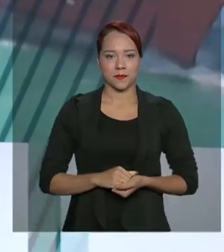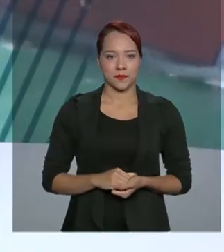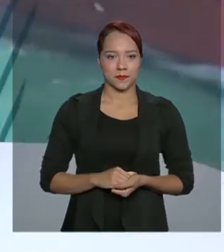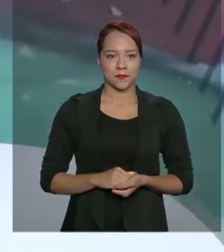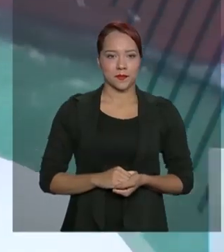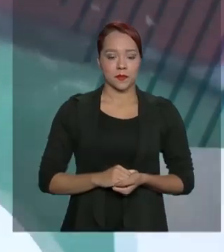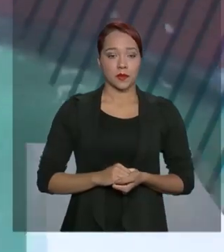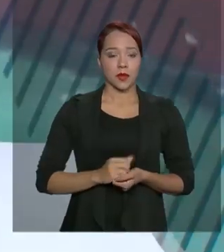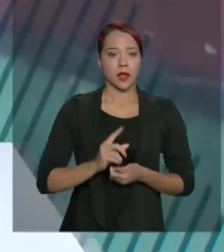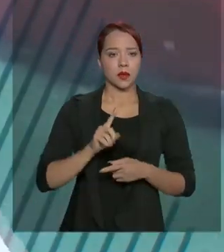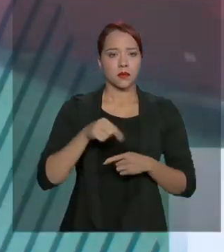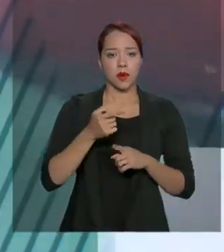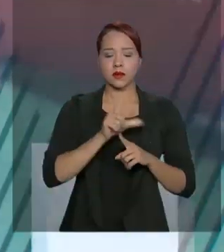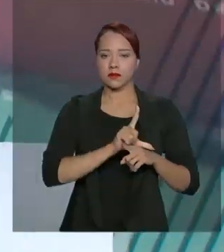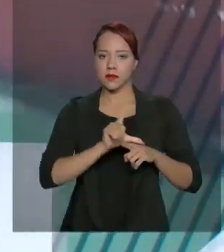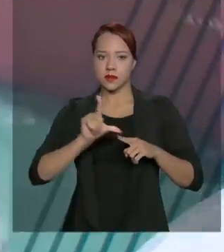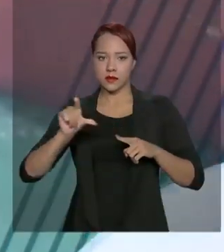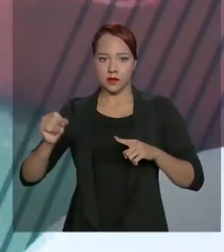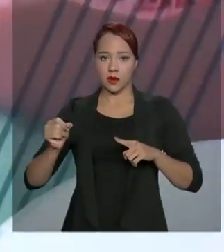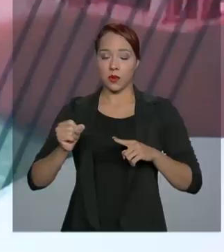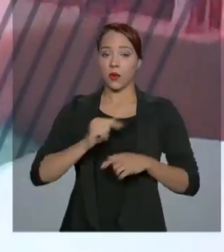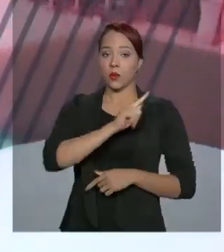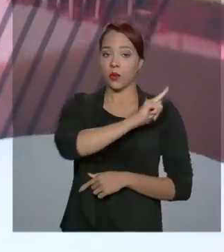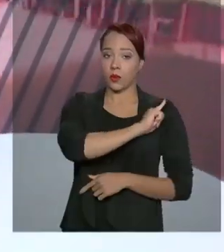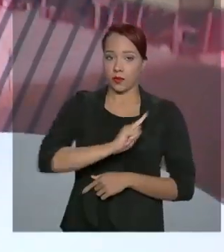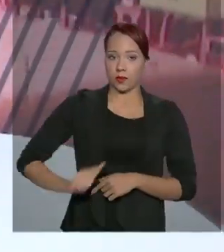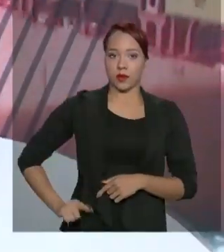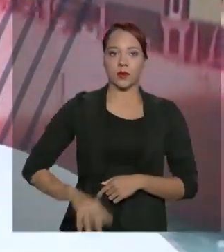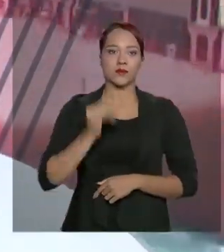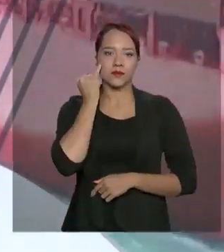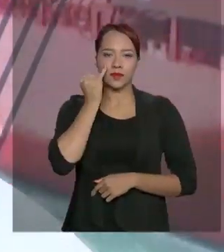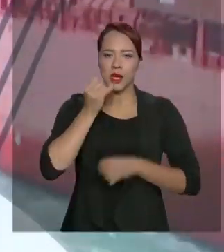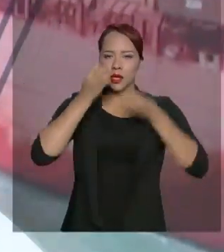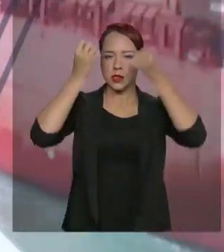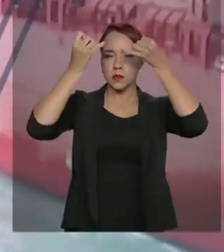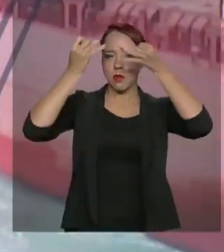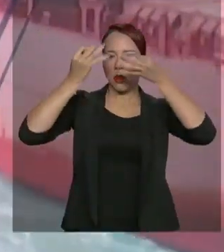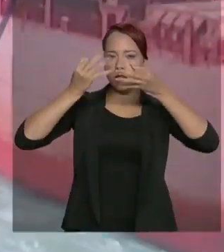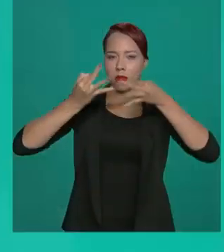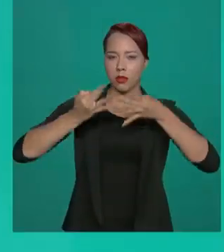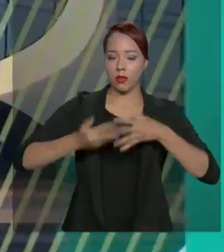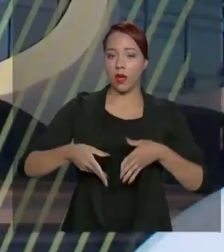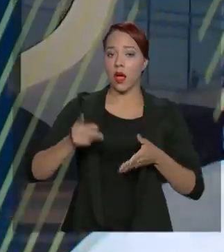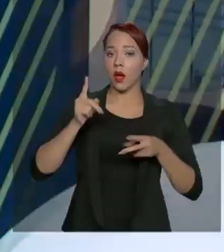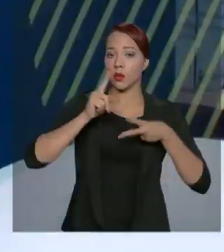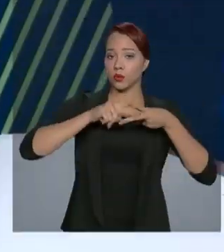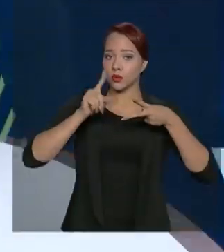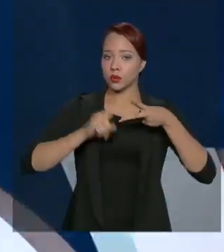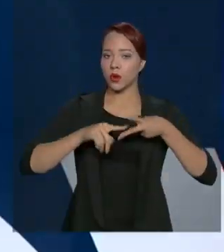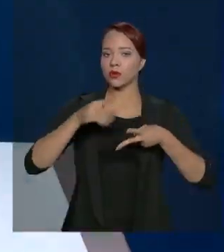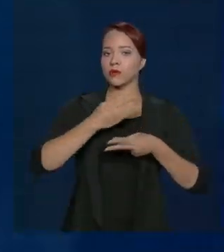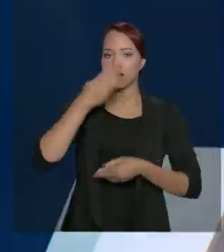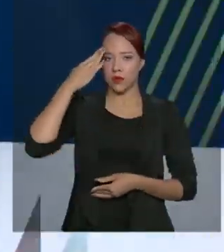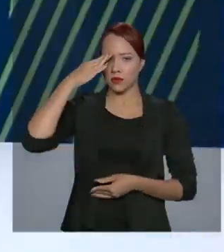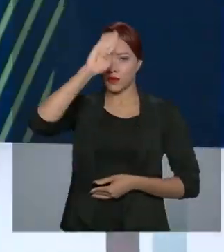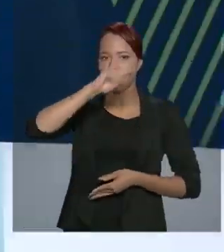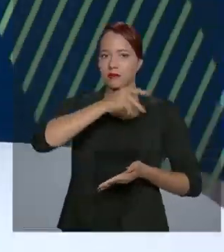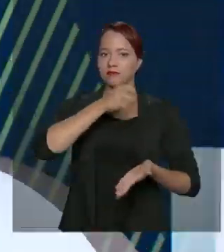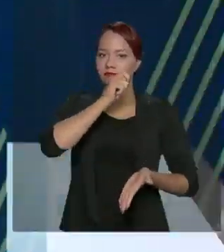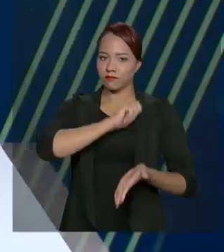Na saída do Palácio da Alforada, o governador Ibanez Rocha detalhou as duas medidas assinadas pelo presidente Jair Bolsonaro.